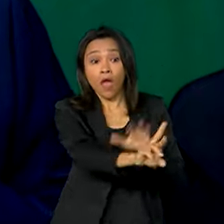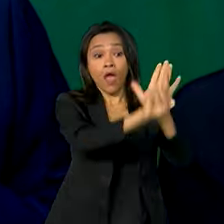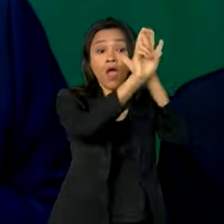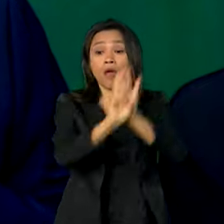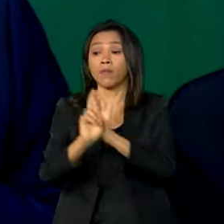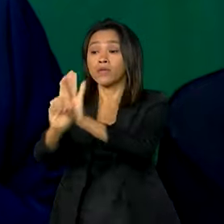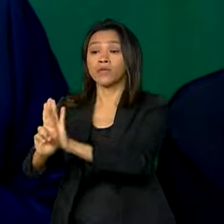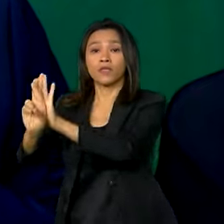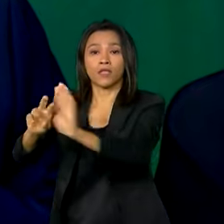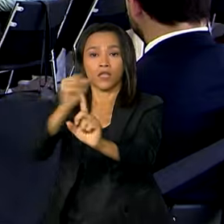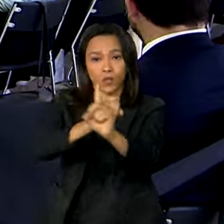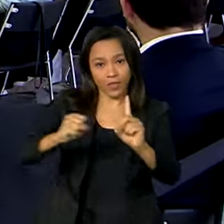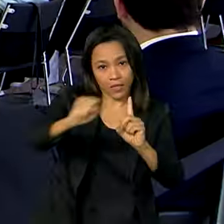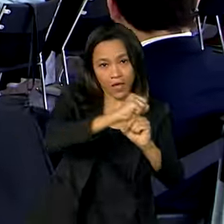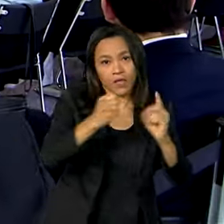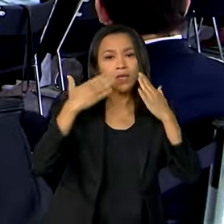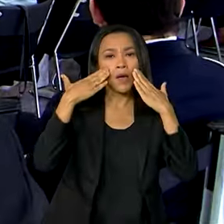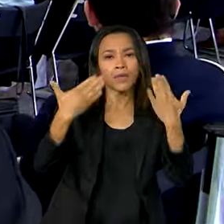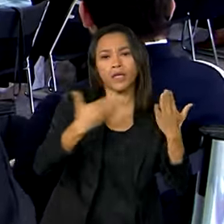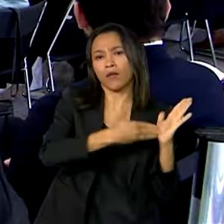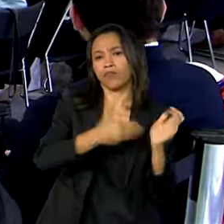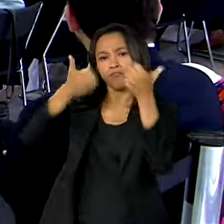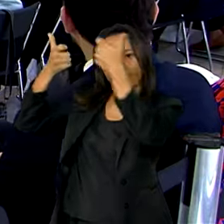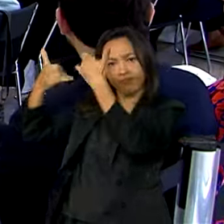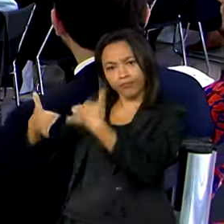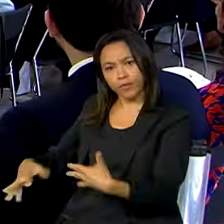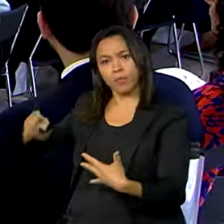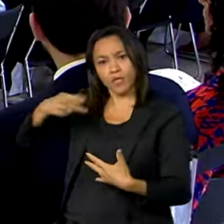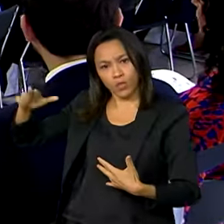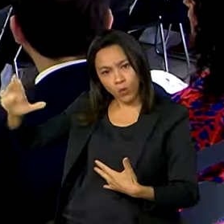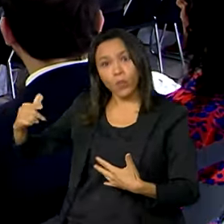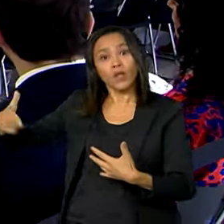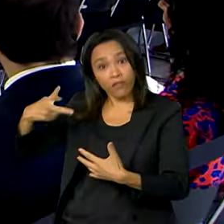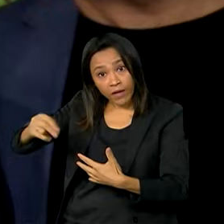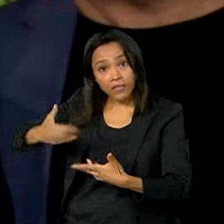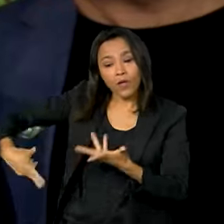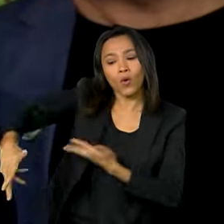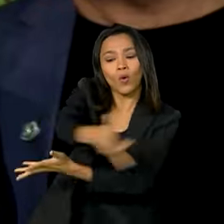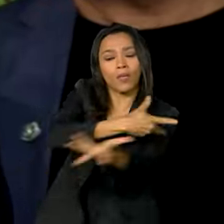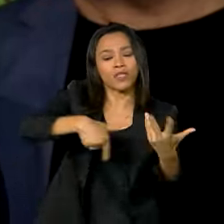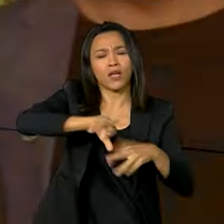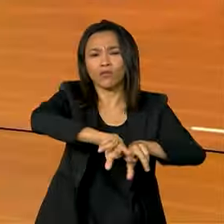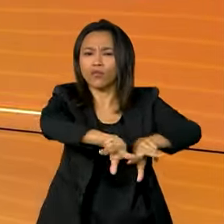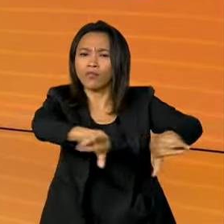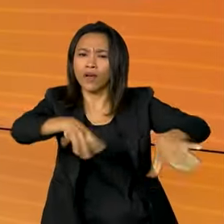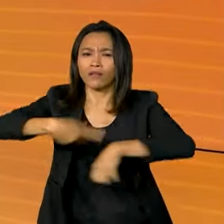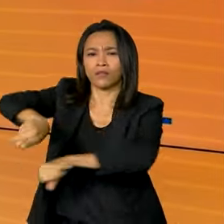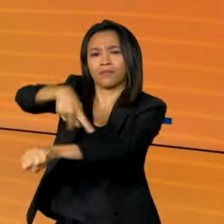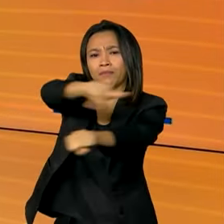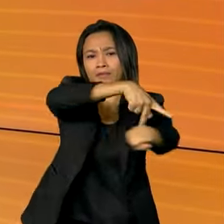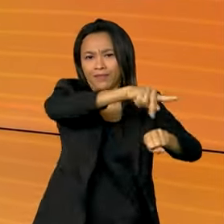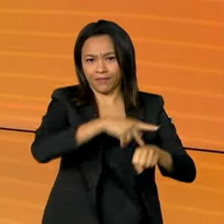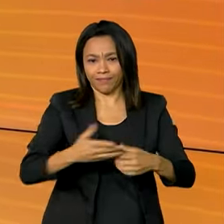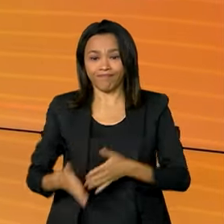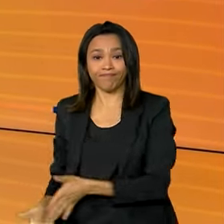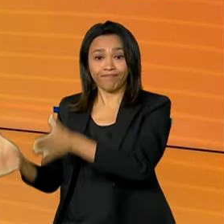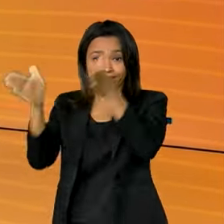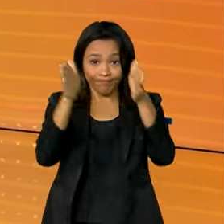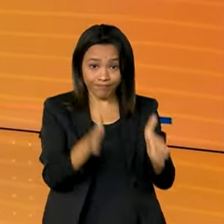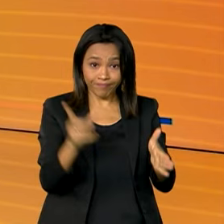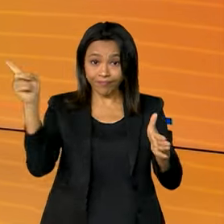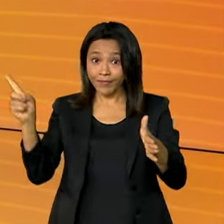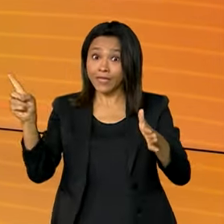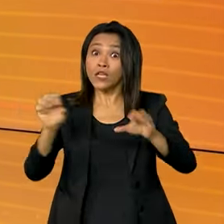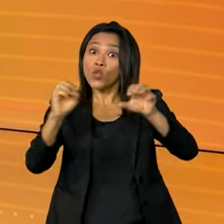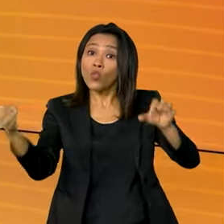apresentaram ao presidente Lula demandas que serão compartilhadas com os demais chefes de Estado. Novo sistema de envio